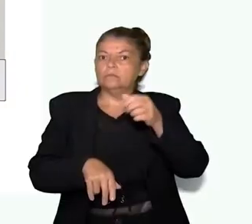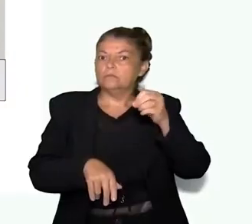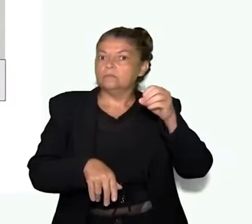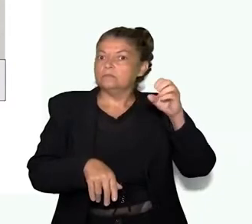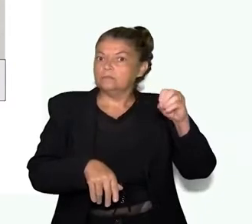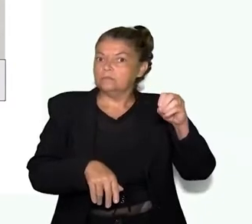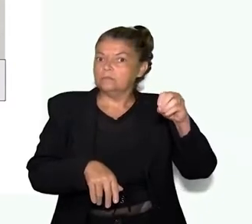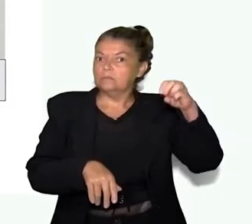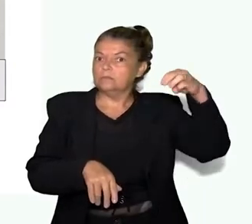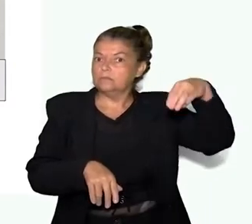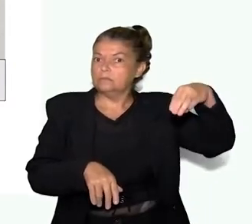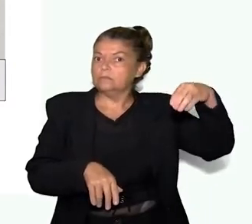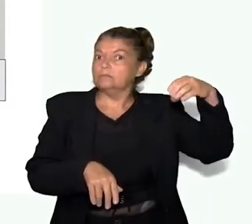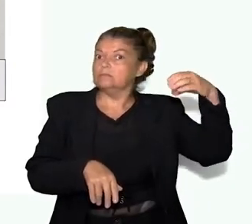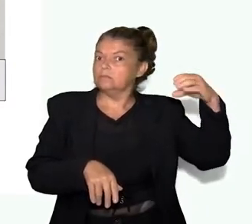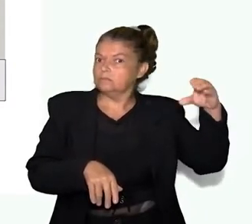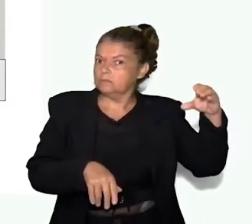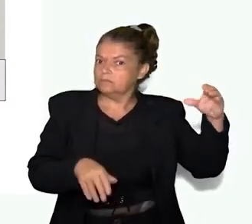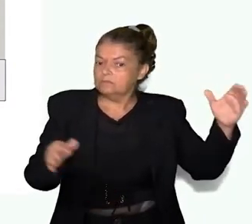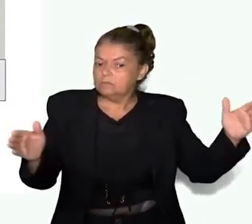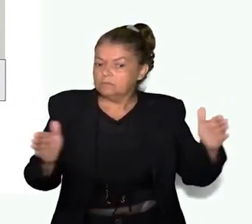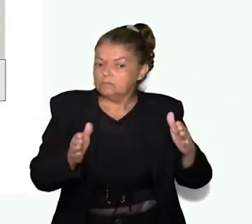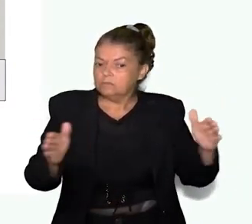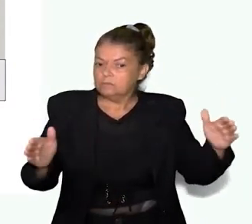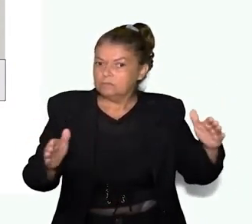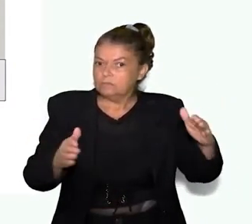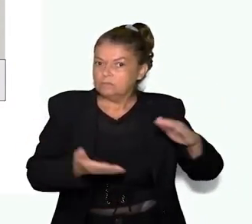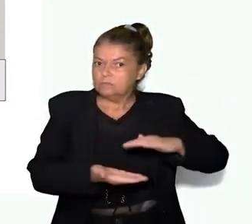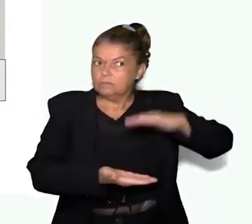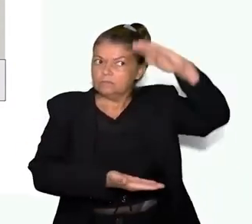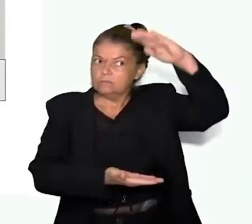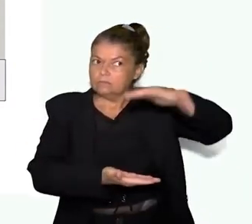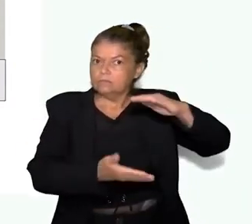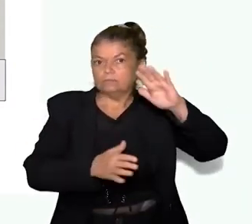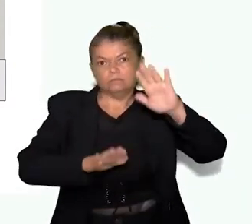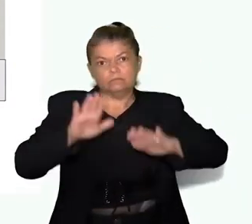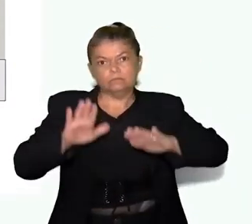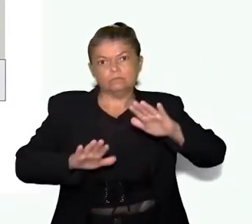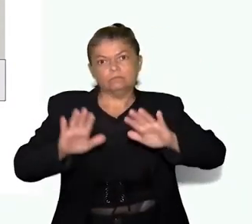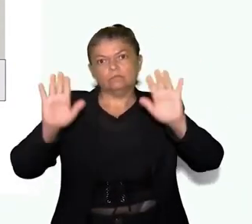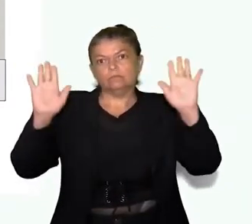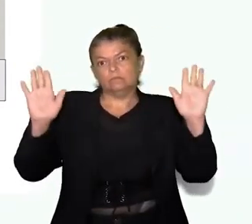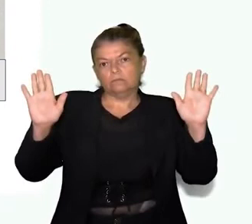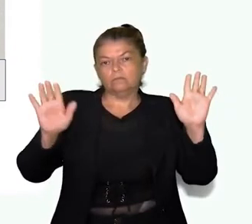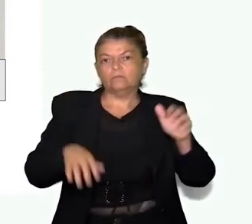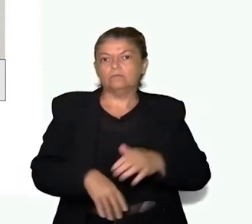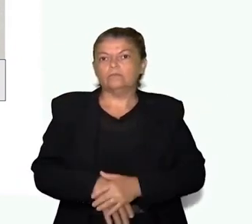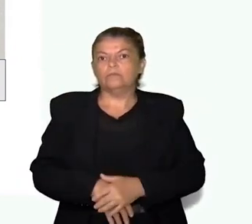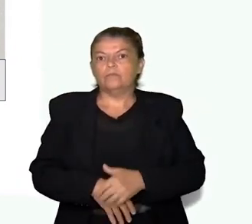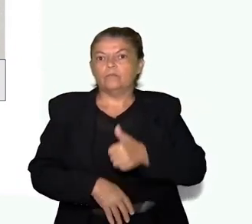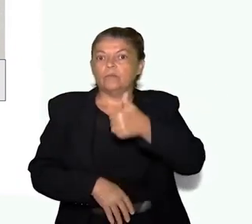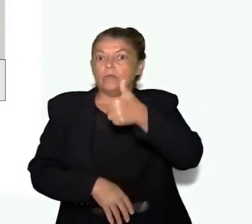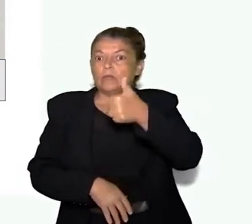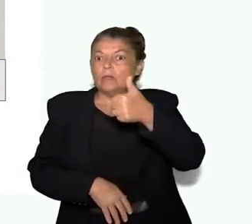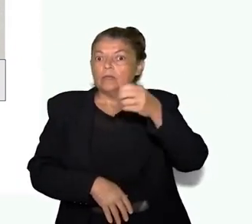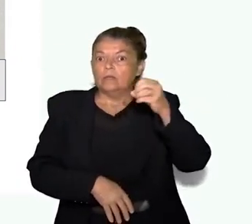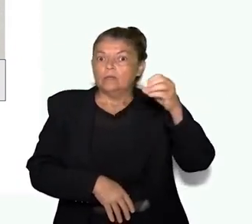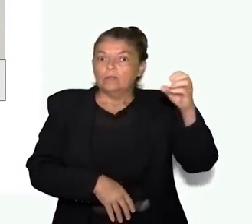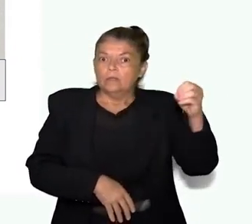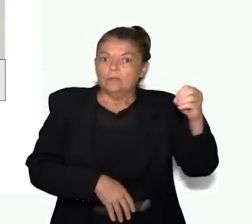100 centímetros de tamanho, equivale a 1 metro e 100, 1 metro